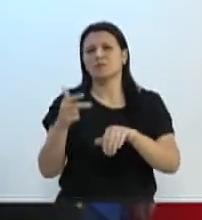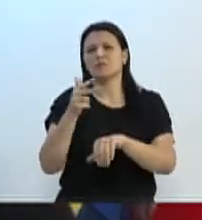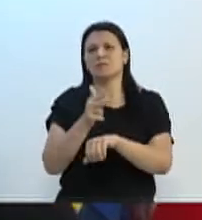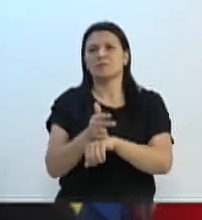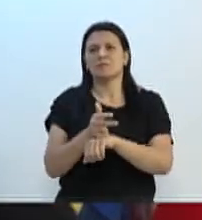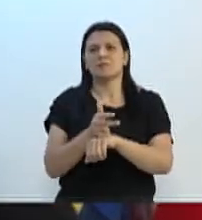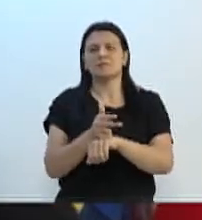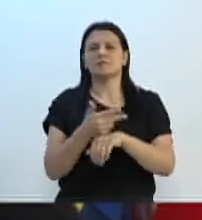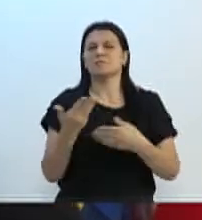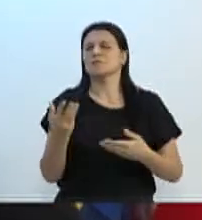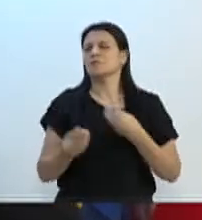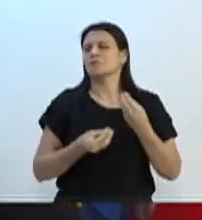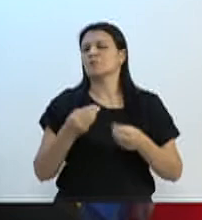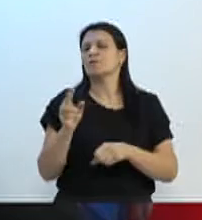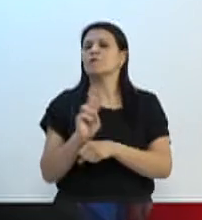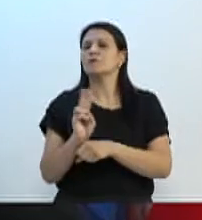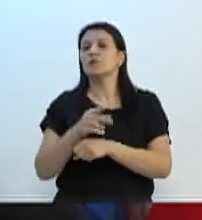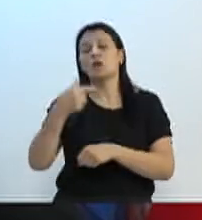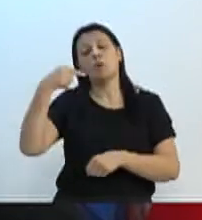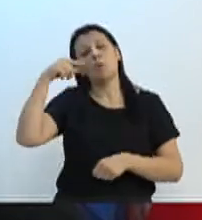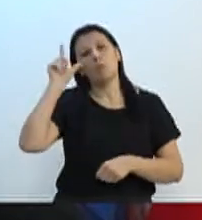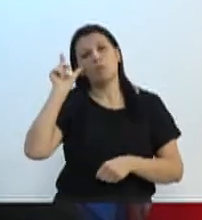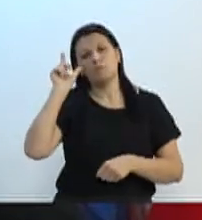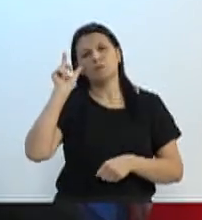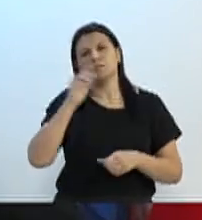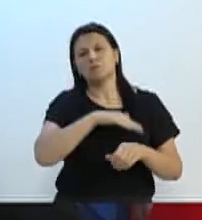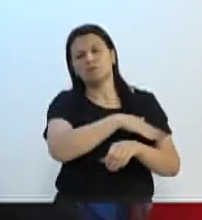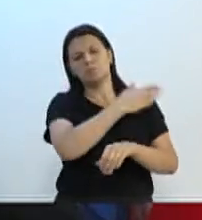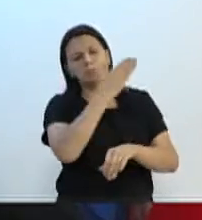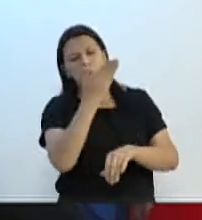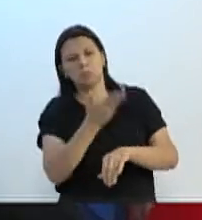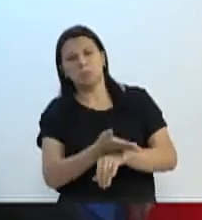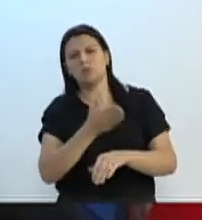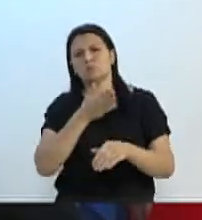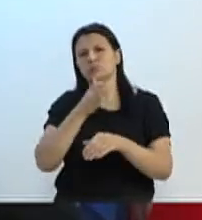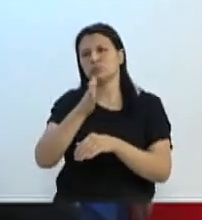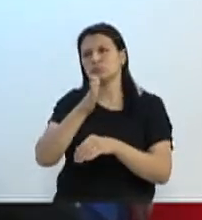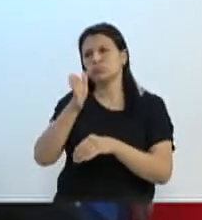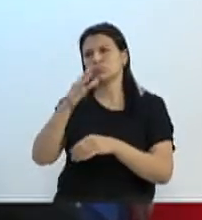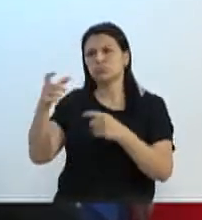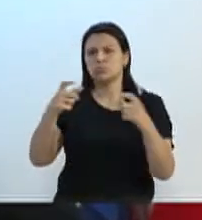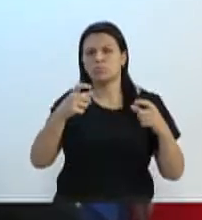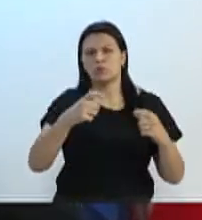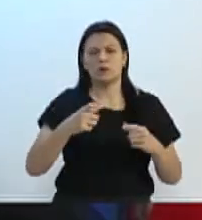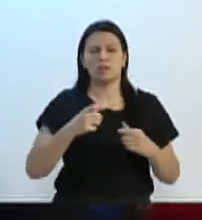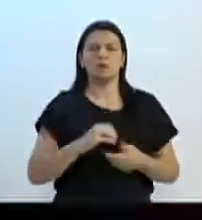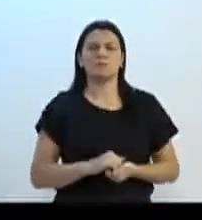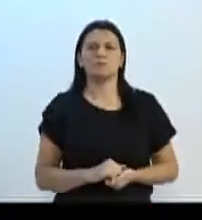com a sequência do que fiscalizei ontem, durante todo o dia, visitando esses locais, com a ajuda da TVL.